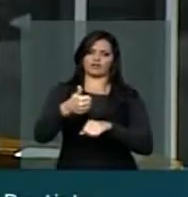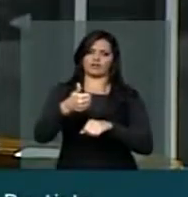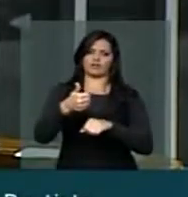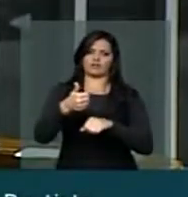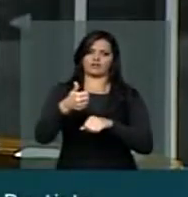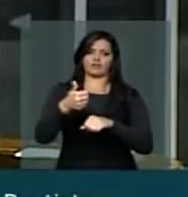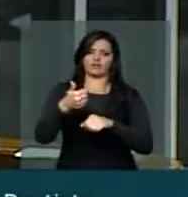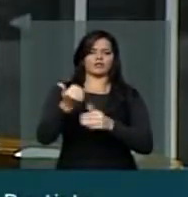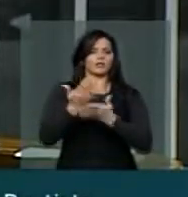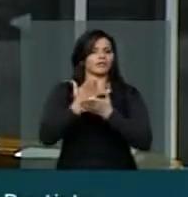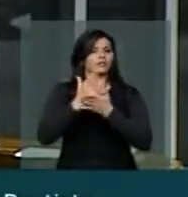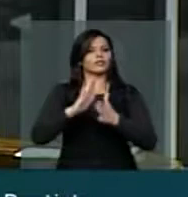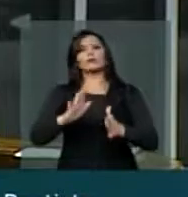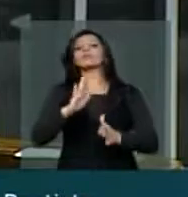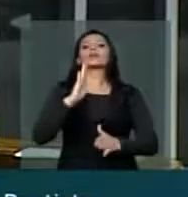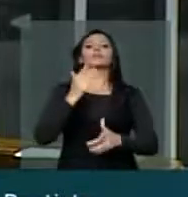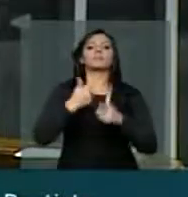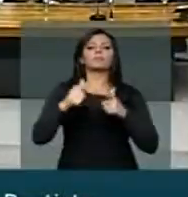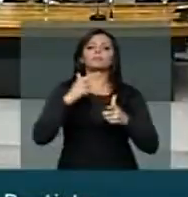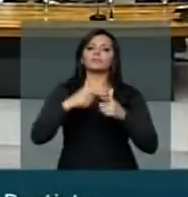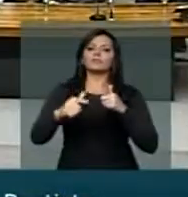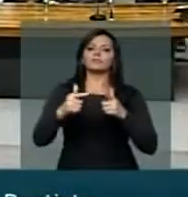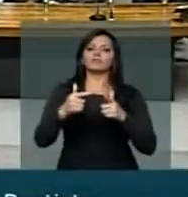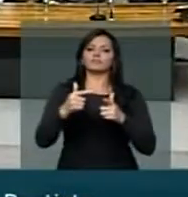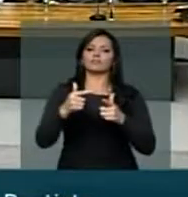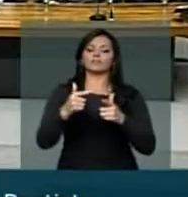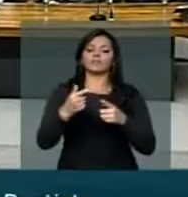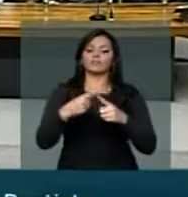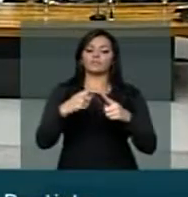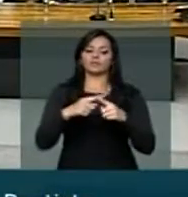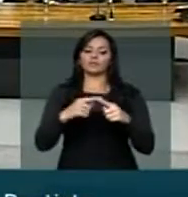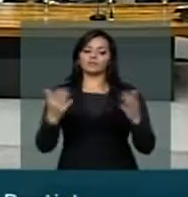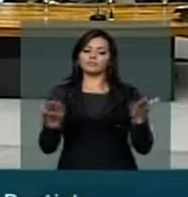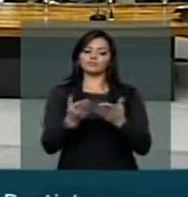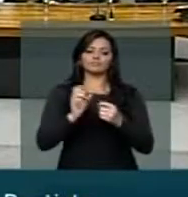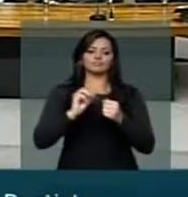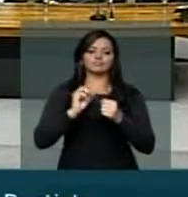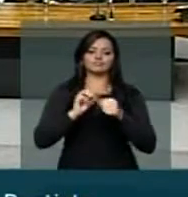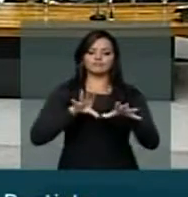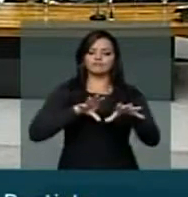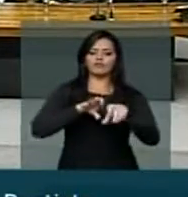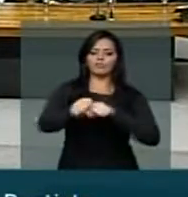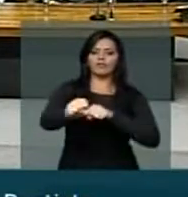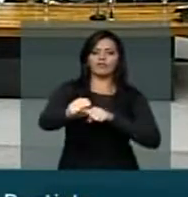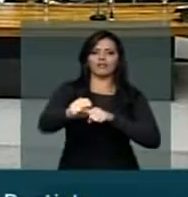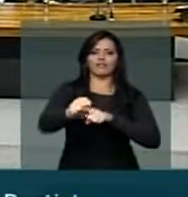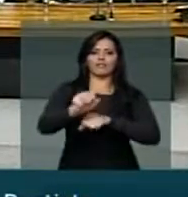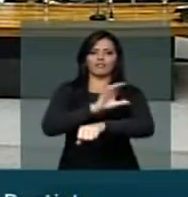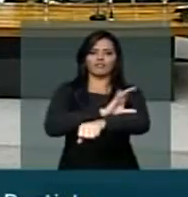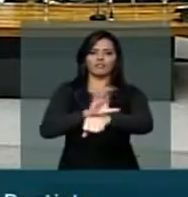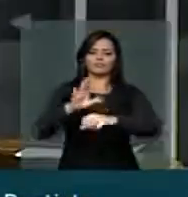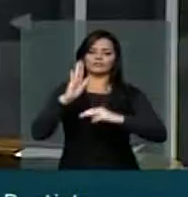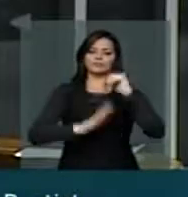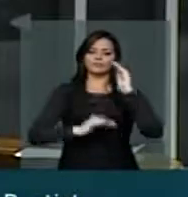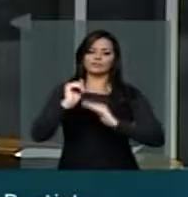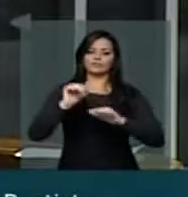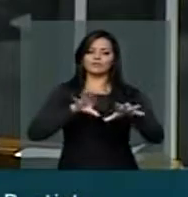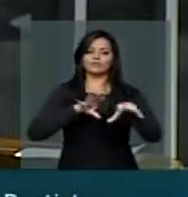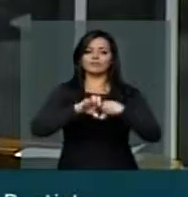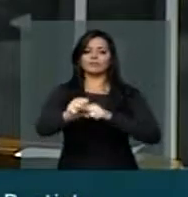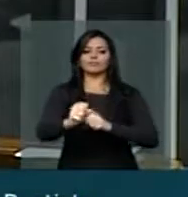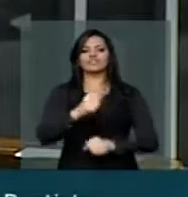hoje nós precisamos fazer mais dentistas com